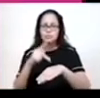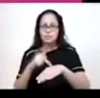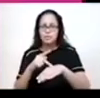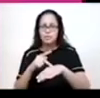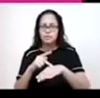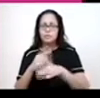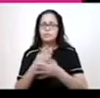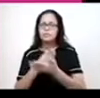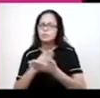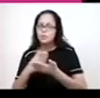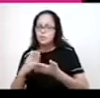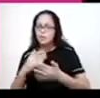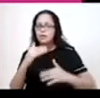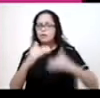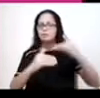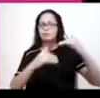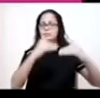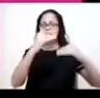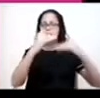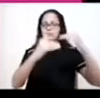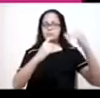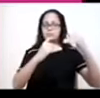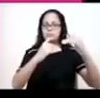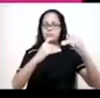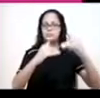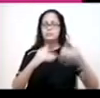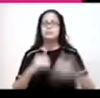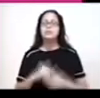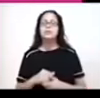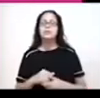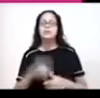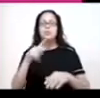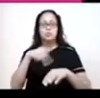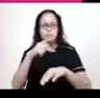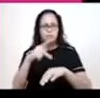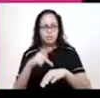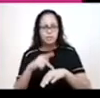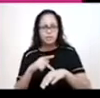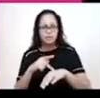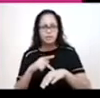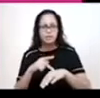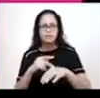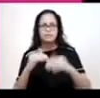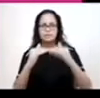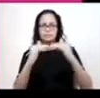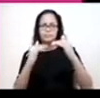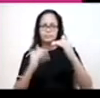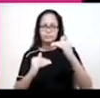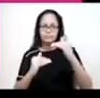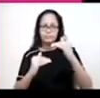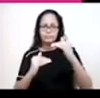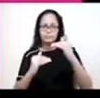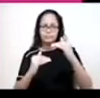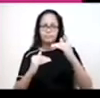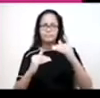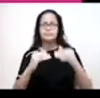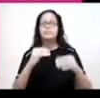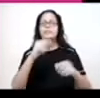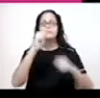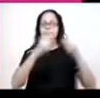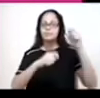Alguns deles emergentes. Os países emergentes são aqueles países que são subdesenvolvidos, são pobres. Mas eles têm uma